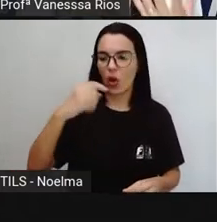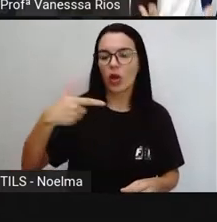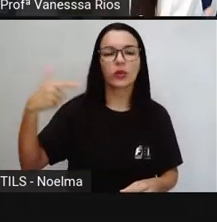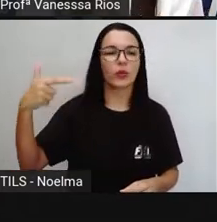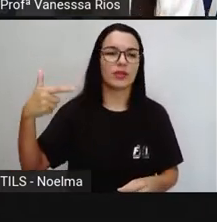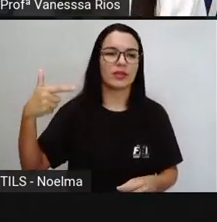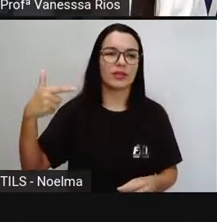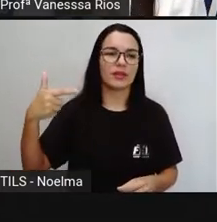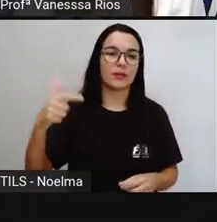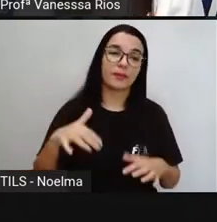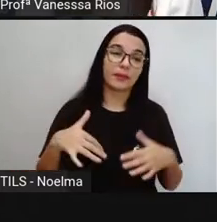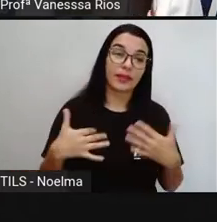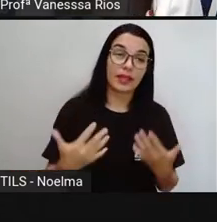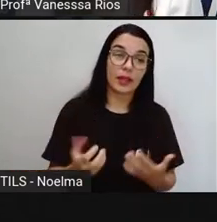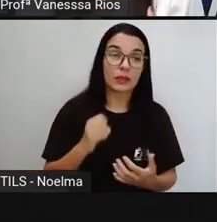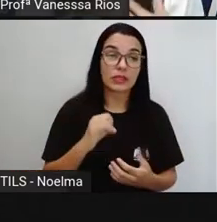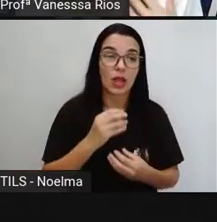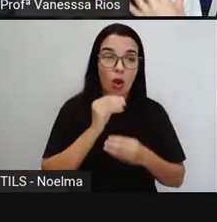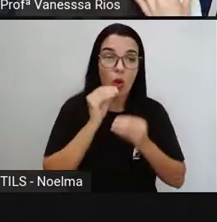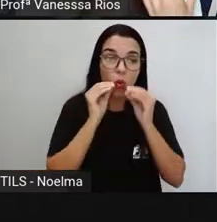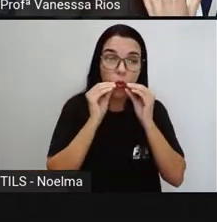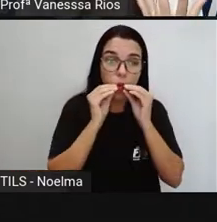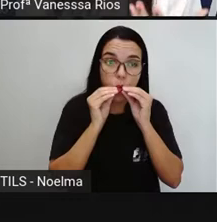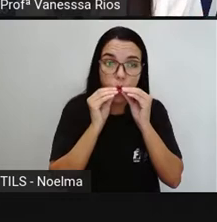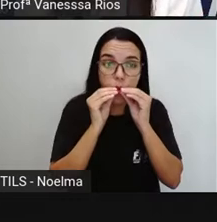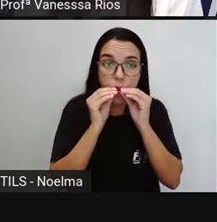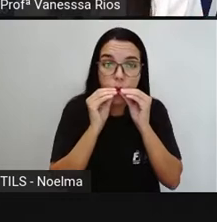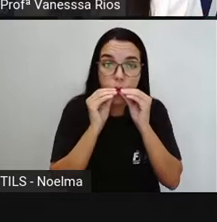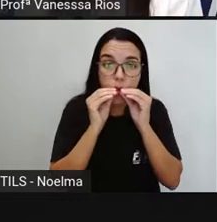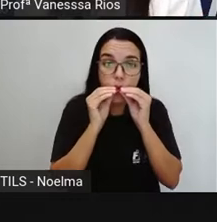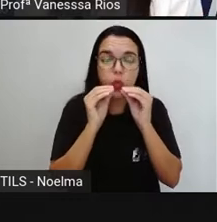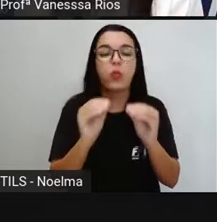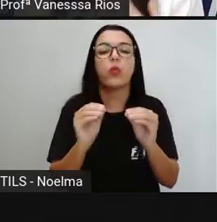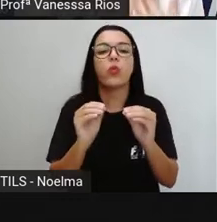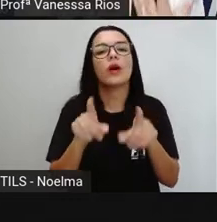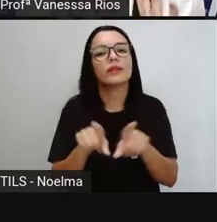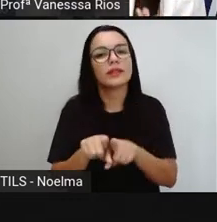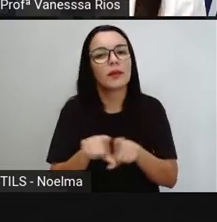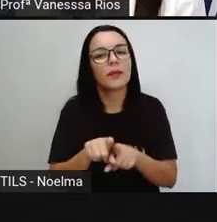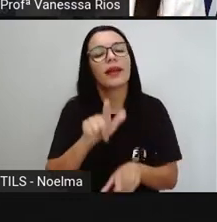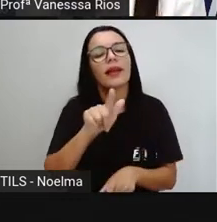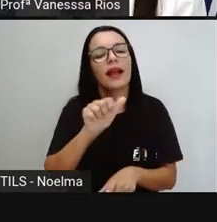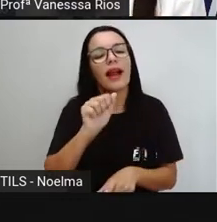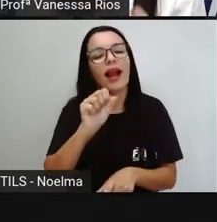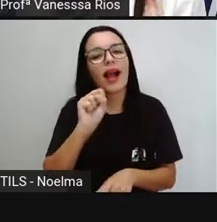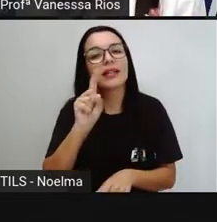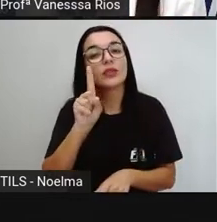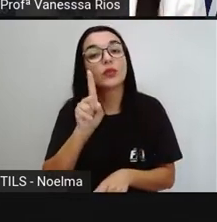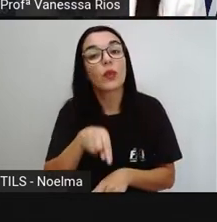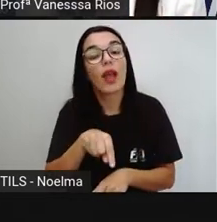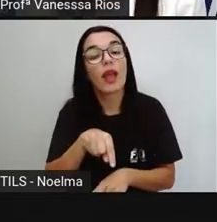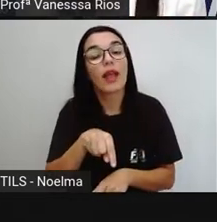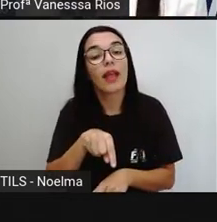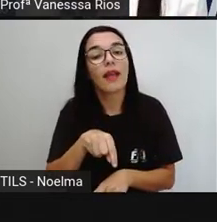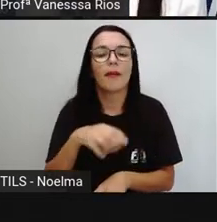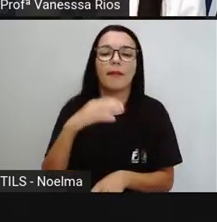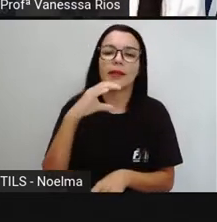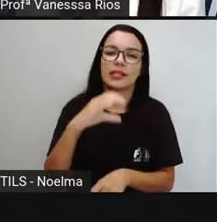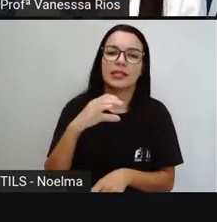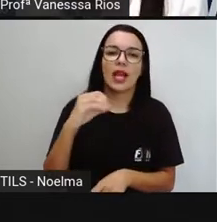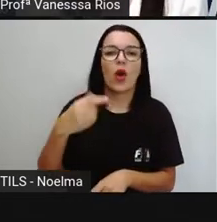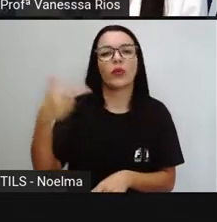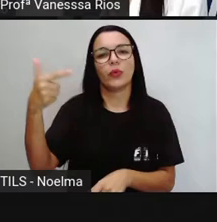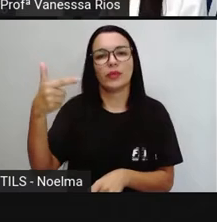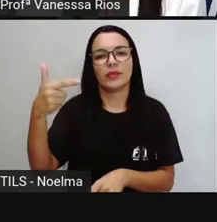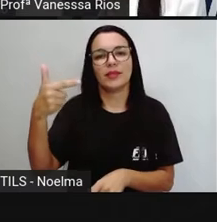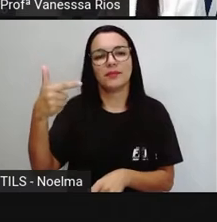soprar. E a gente também vai encher a bolha de sabão com gás, né? Com um elemento, com uma substância